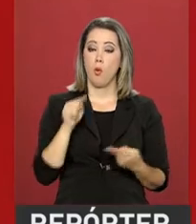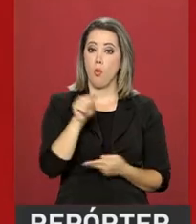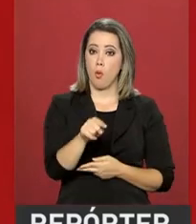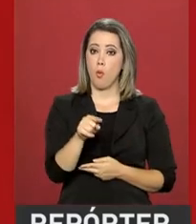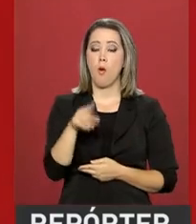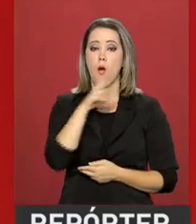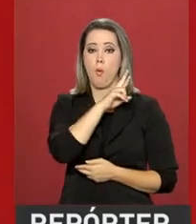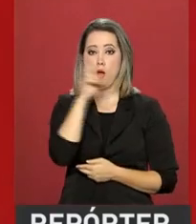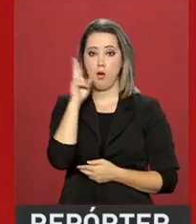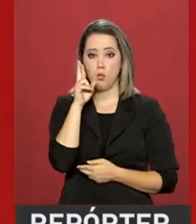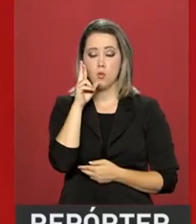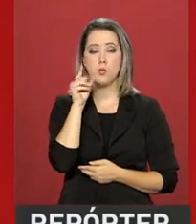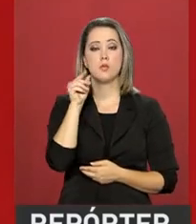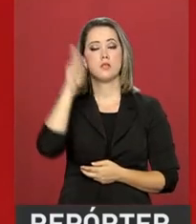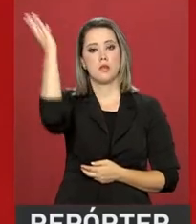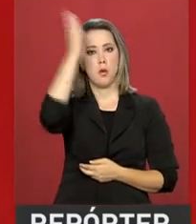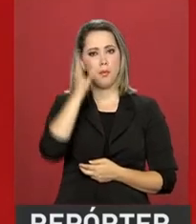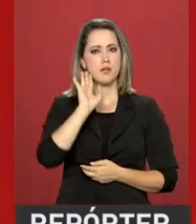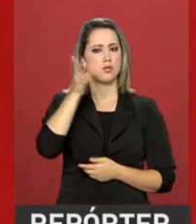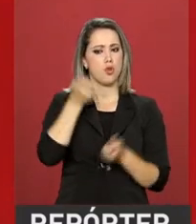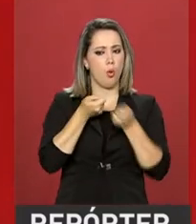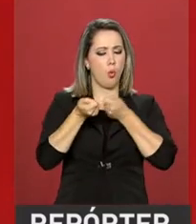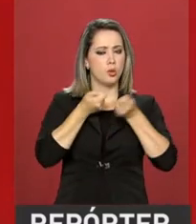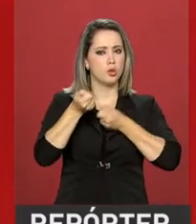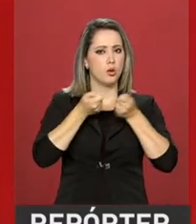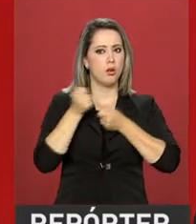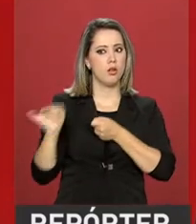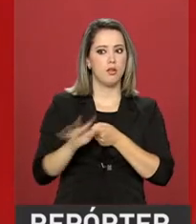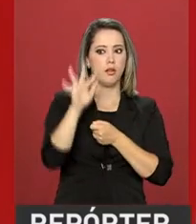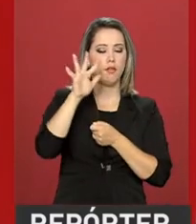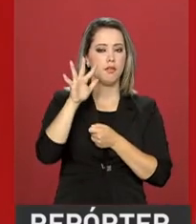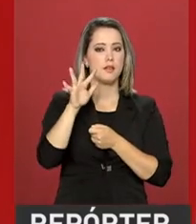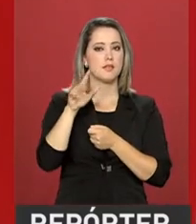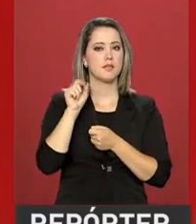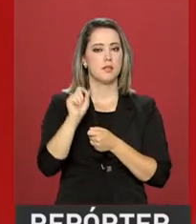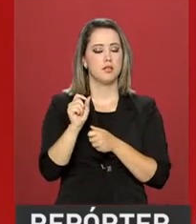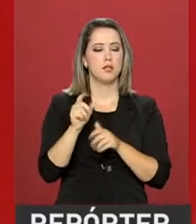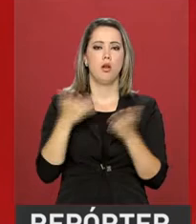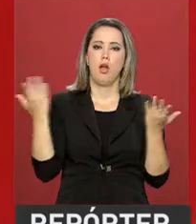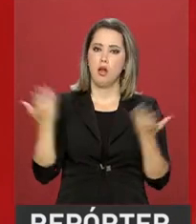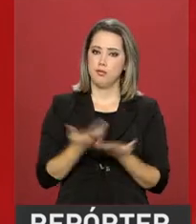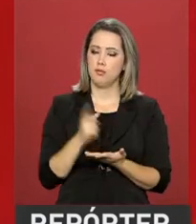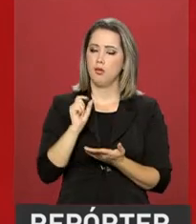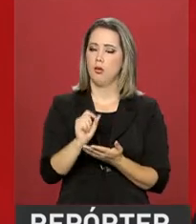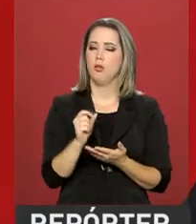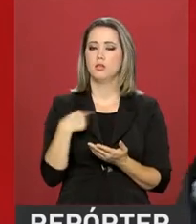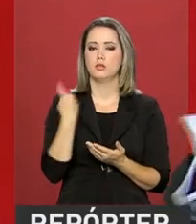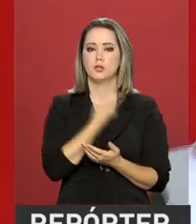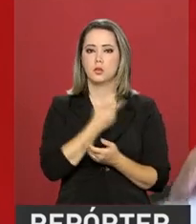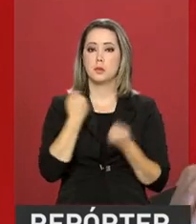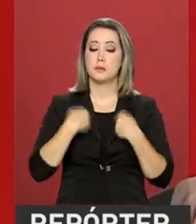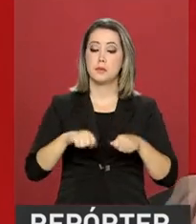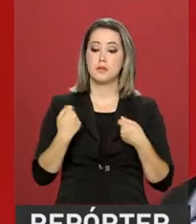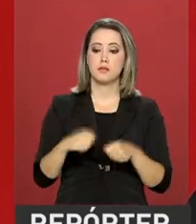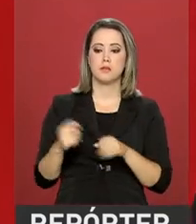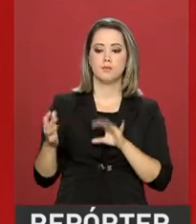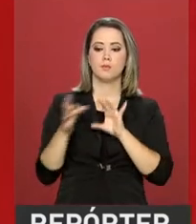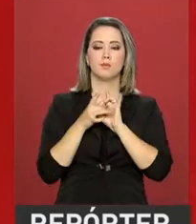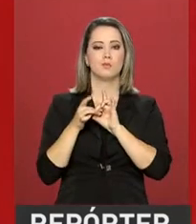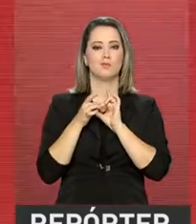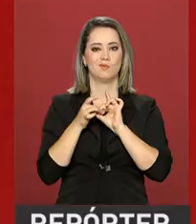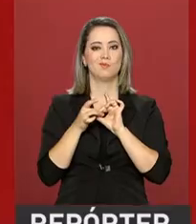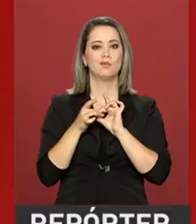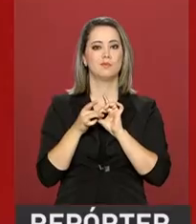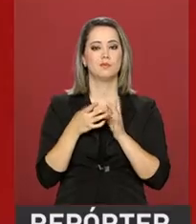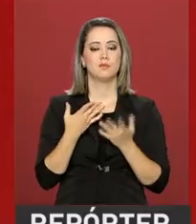reconquistou o controle sobre a inflação. A hora, portanto, é nos aproximarmos cada vez